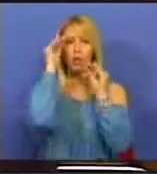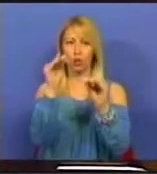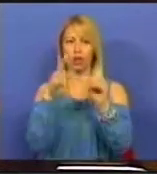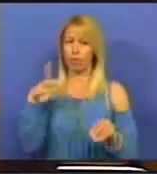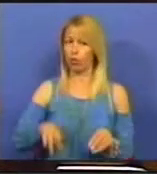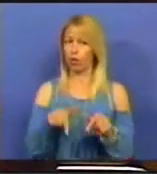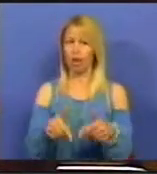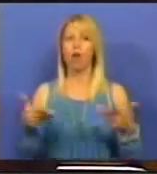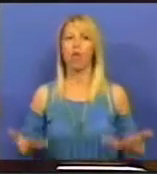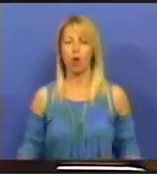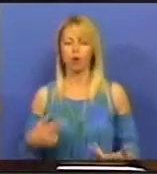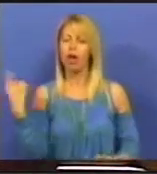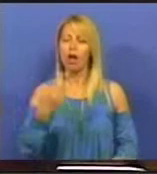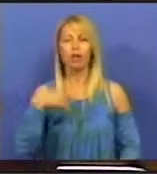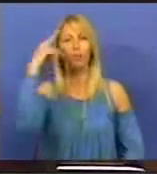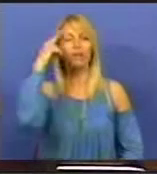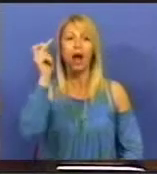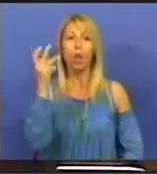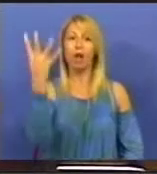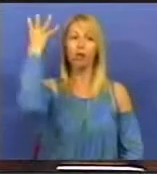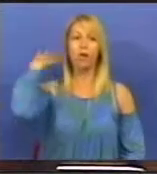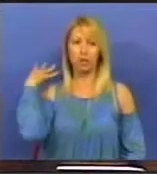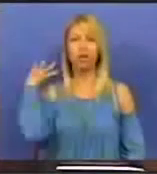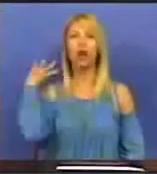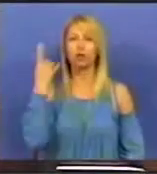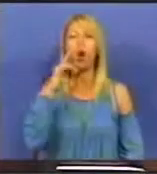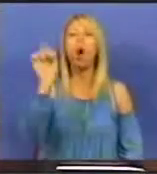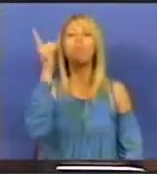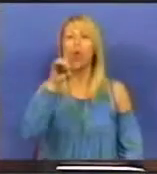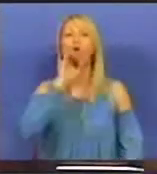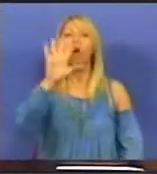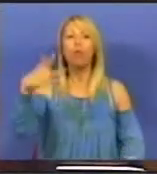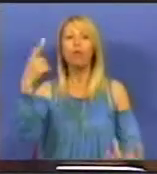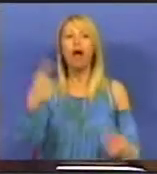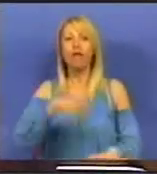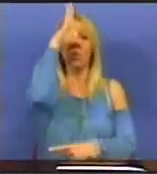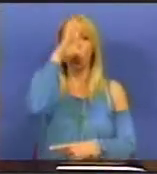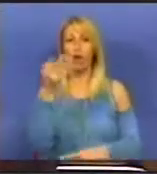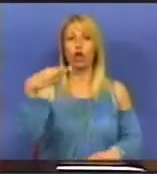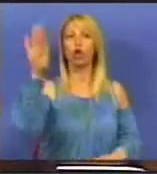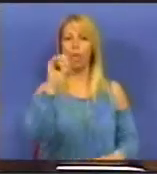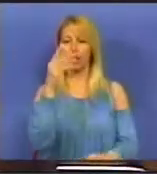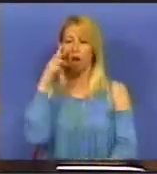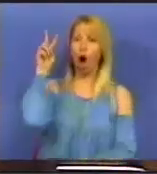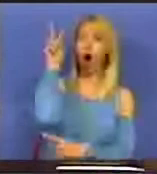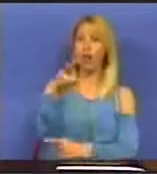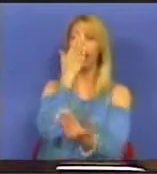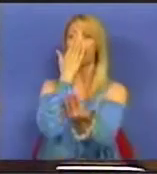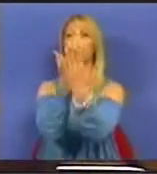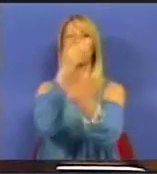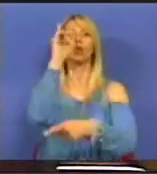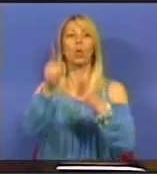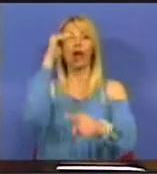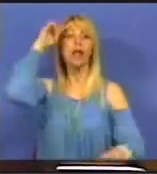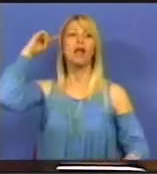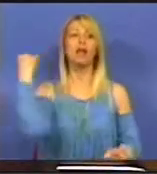nós pensámos que há quatro anos atrás poderíamos ter um governo do Partido Socialista que olhasse de frente aquilo que são as dificuldades conhecidas